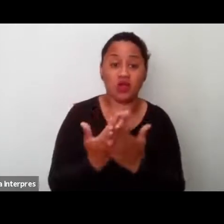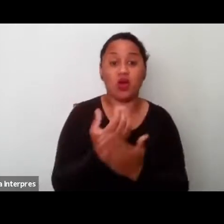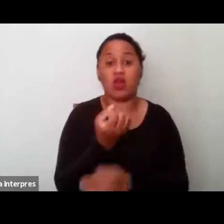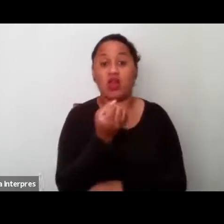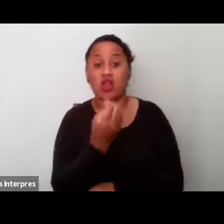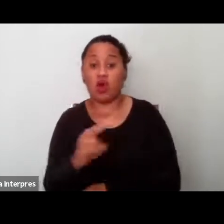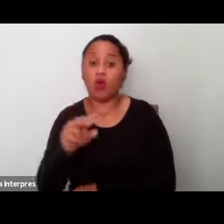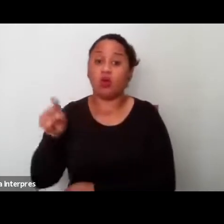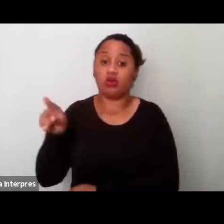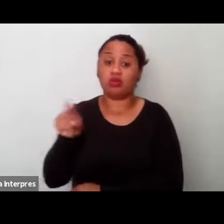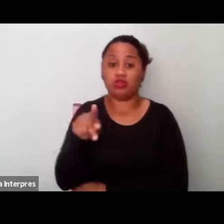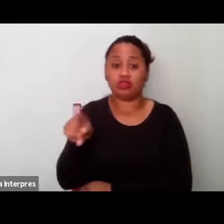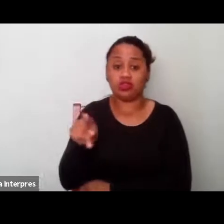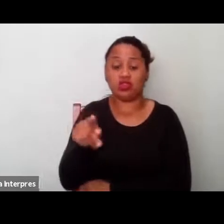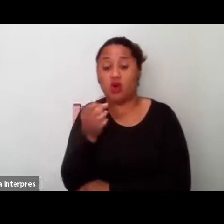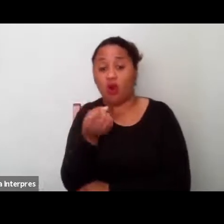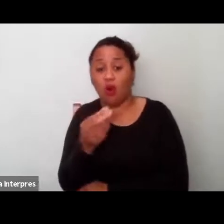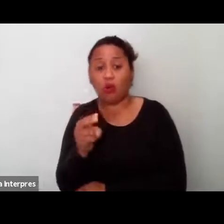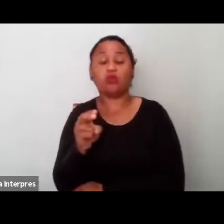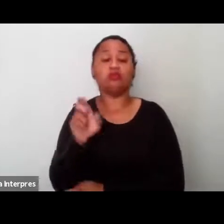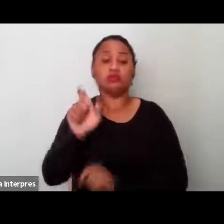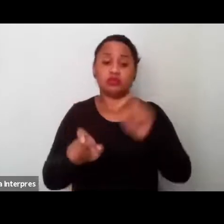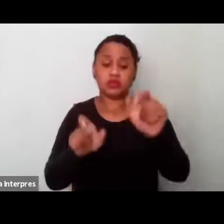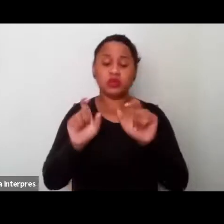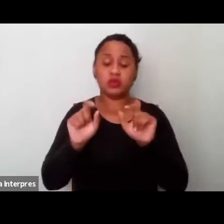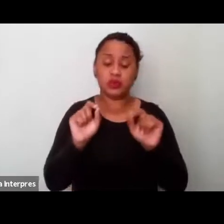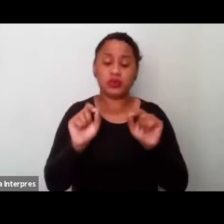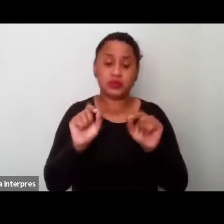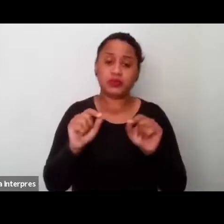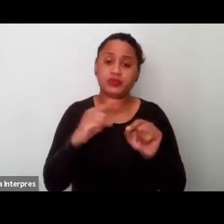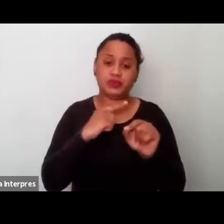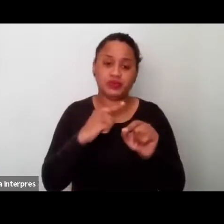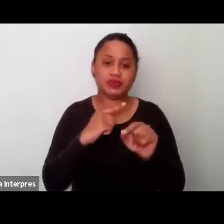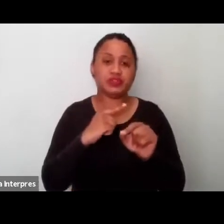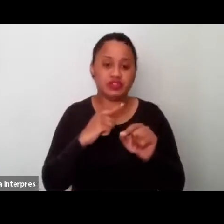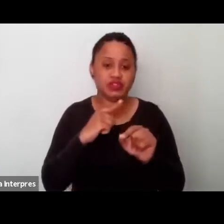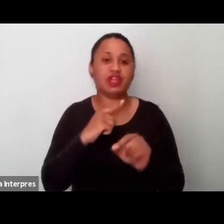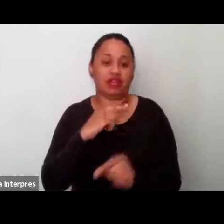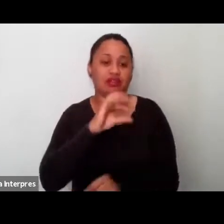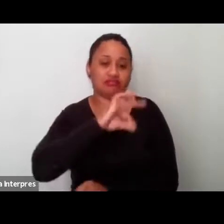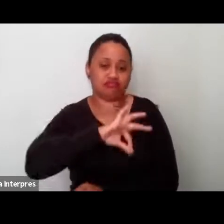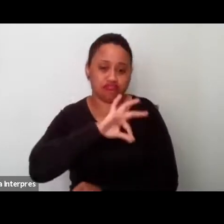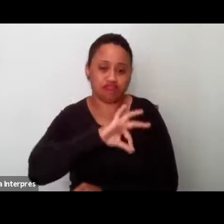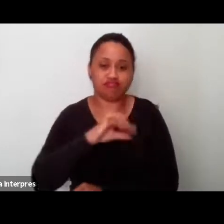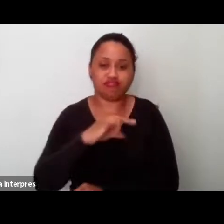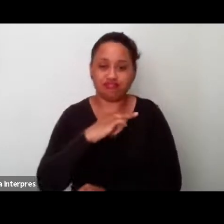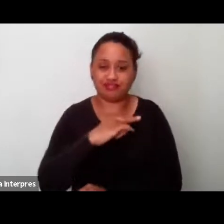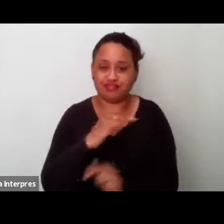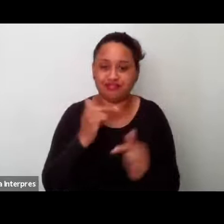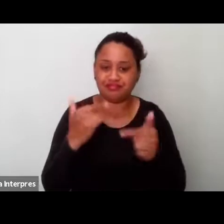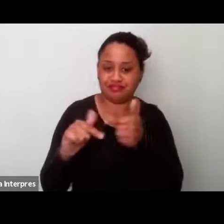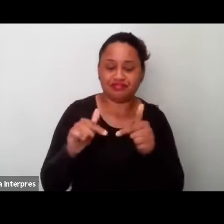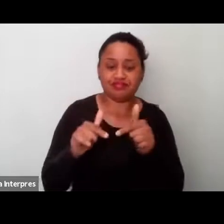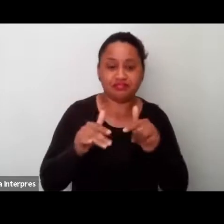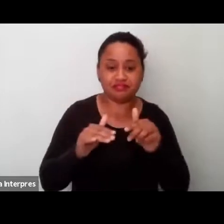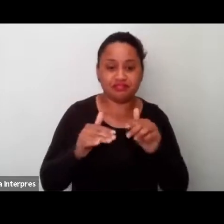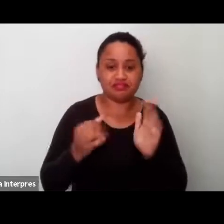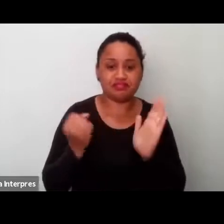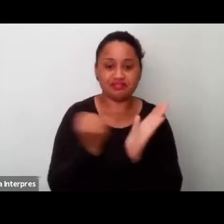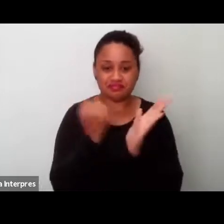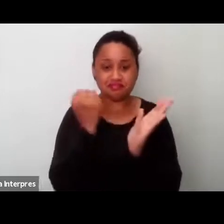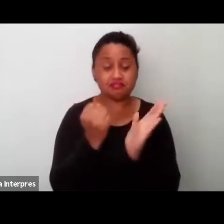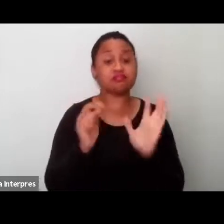ou de pessoas, então, que haviam, né, que possuíam uma renda, né, então, nesse aspecto, no aspecto